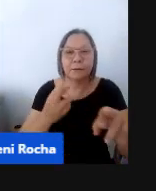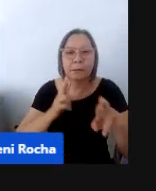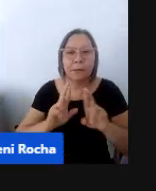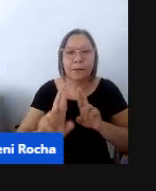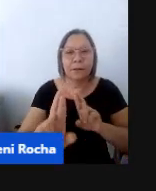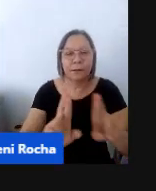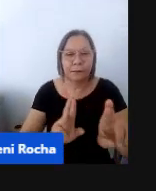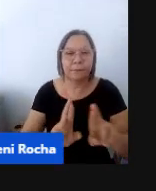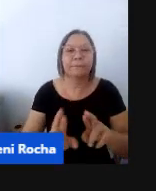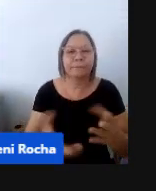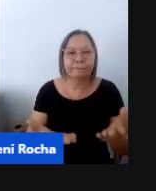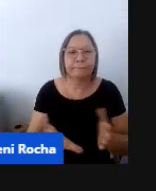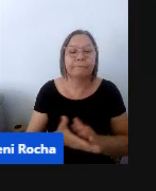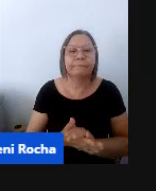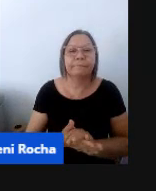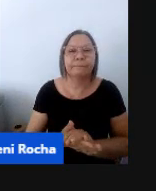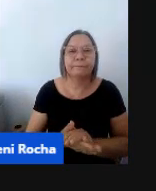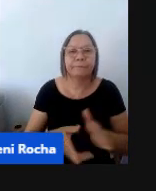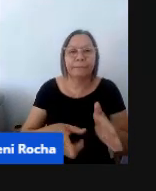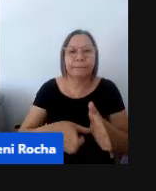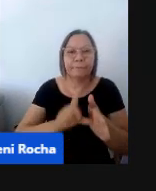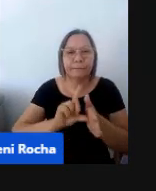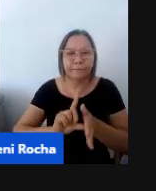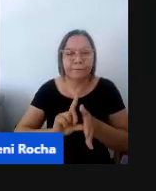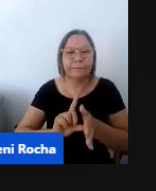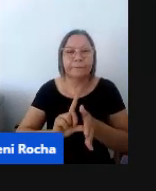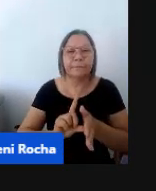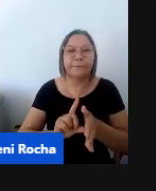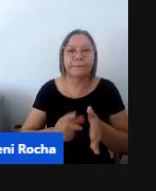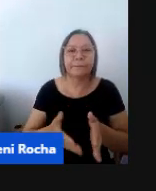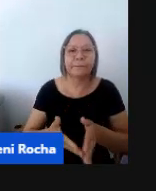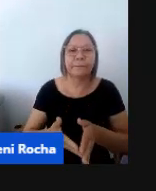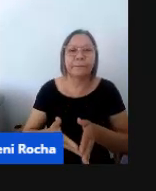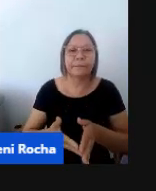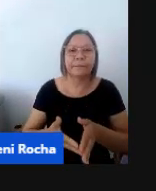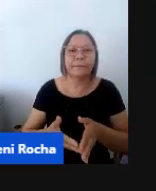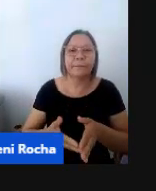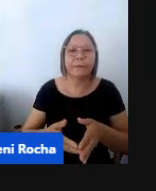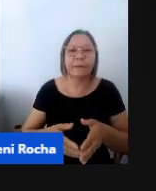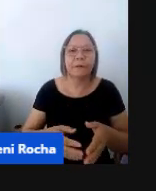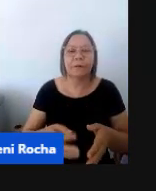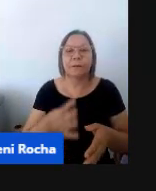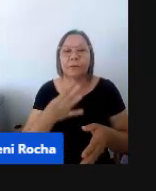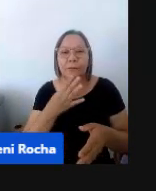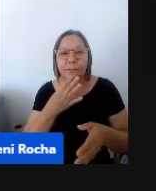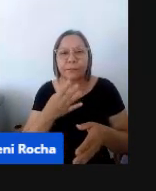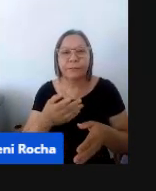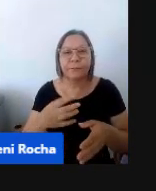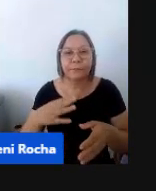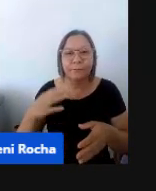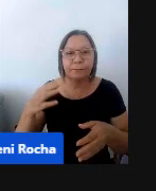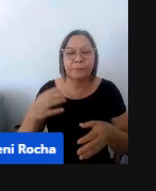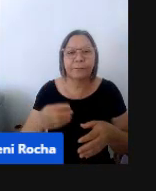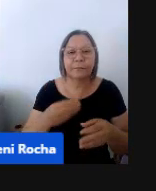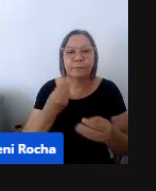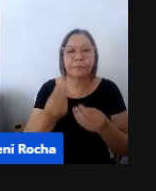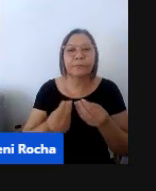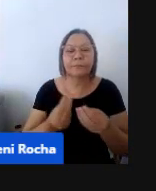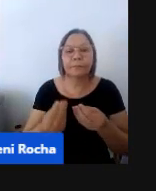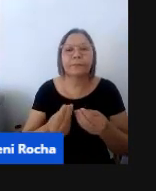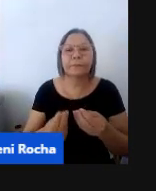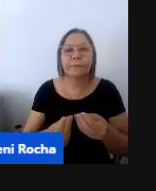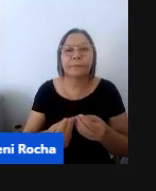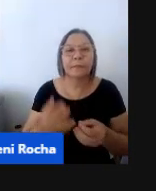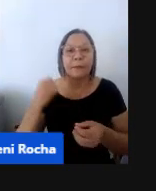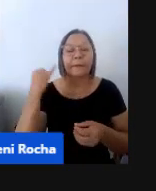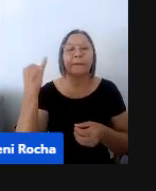Mas antes da gente tratar especificamente sobre os conhecimentos matemáticos na educação infantil, é importante